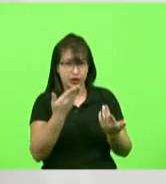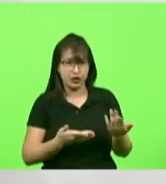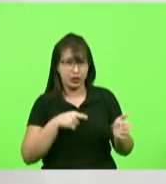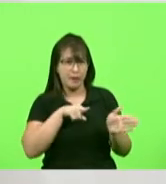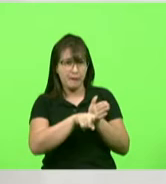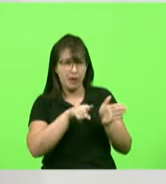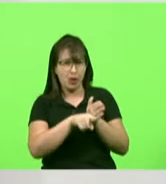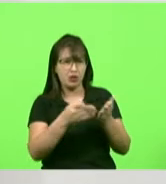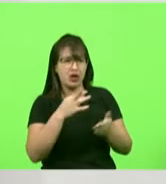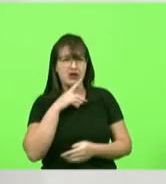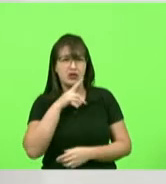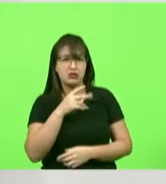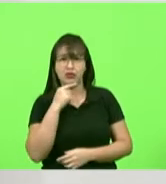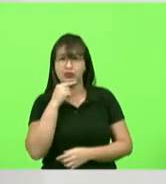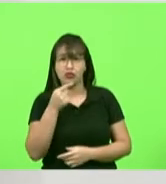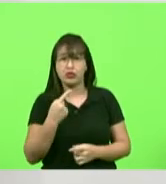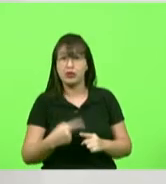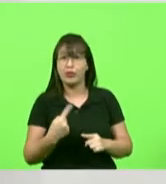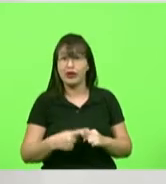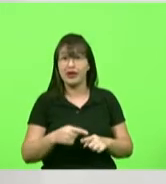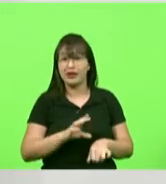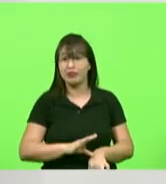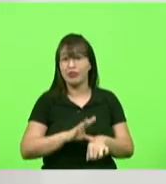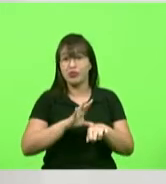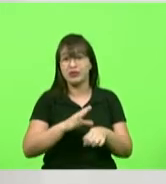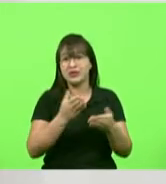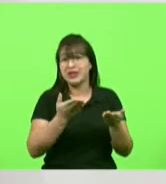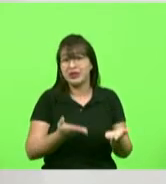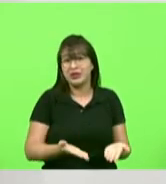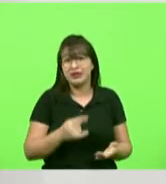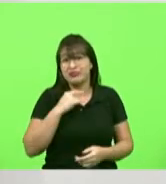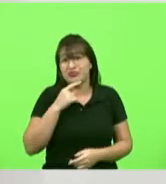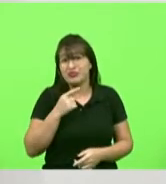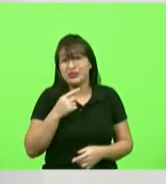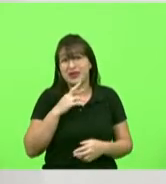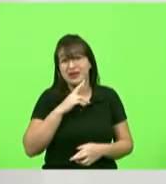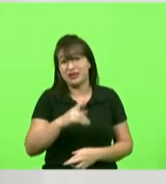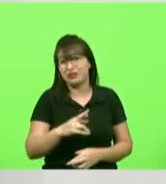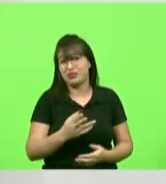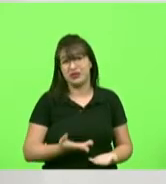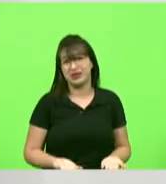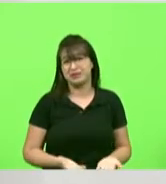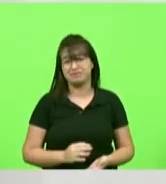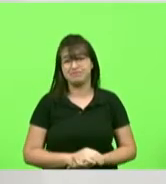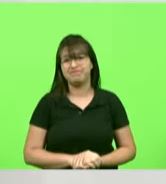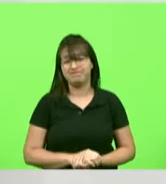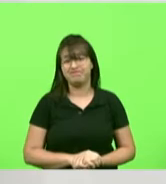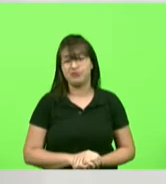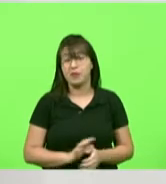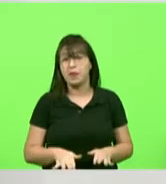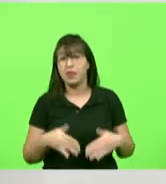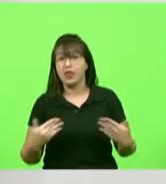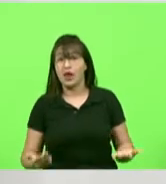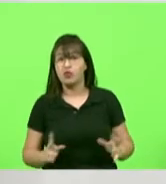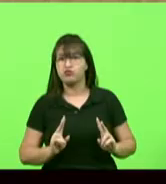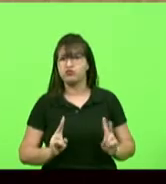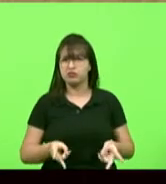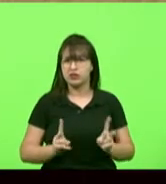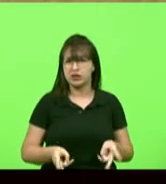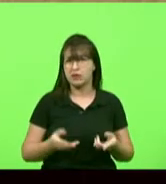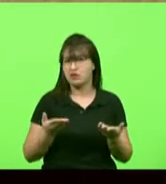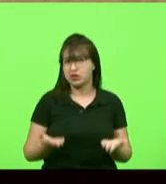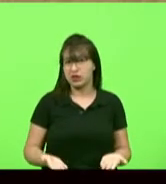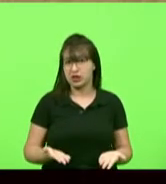porque tratava-se de um conselho ele não conseguiu ser pontual nas respostas deles ali então toda vez que você quer que algo não